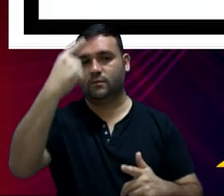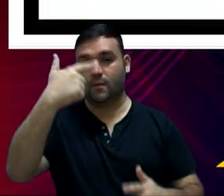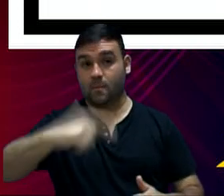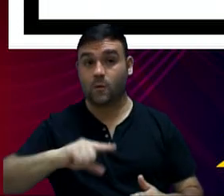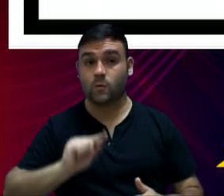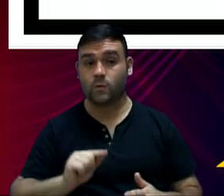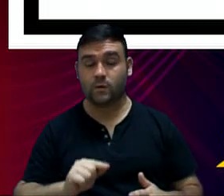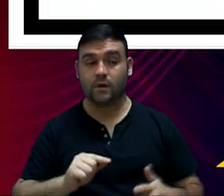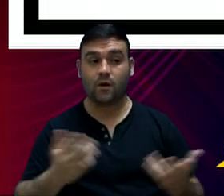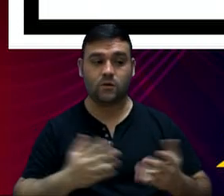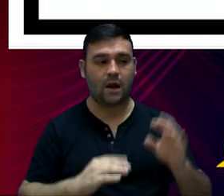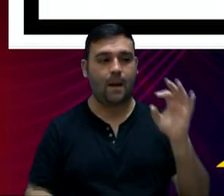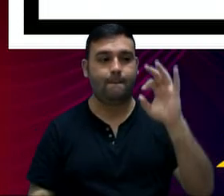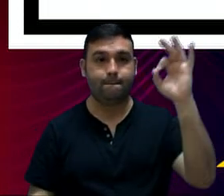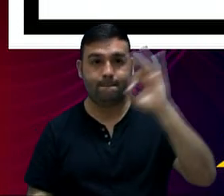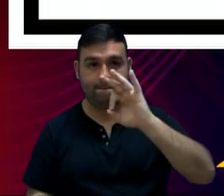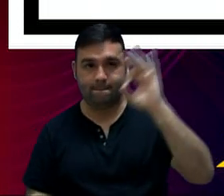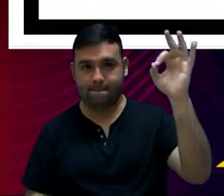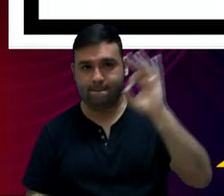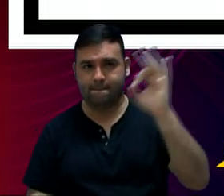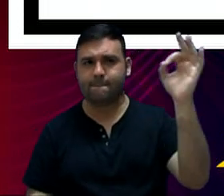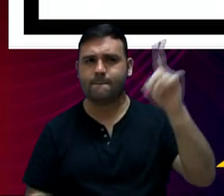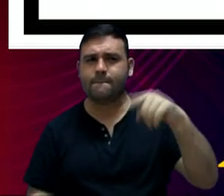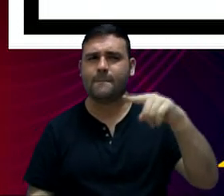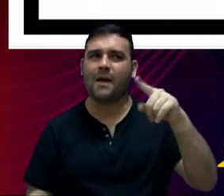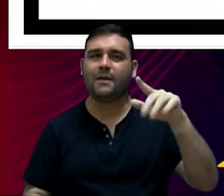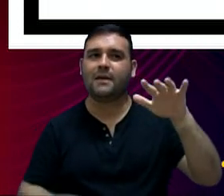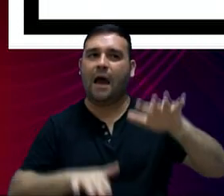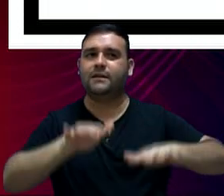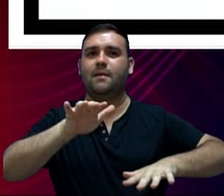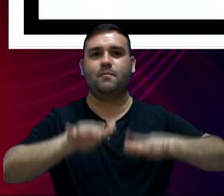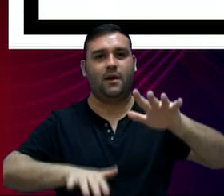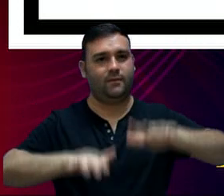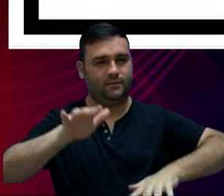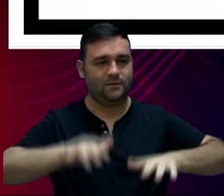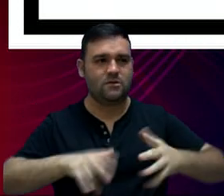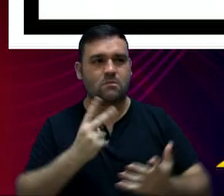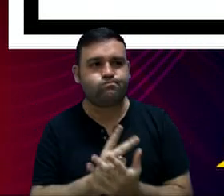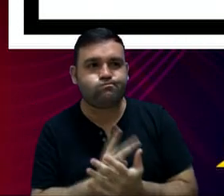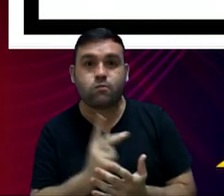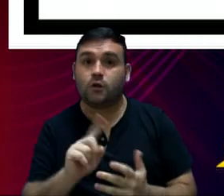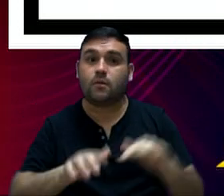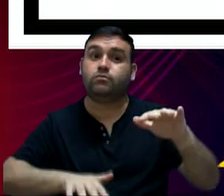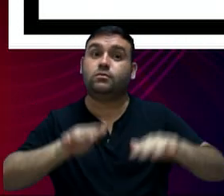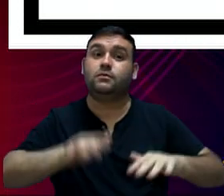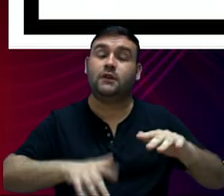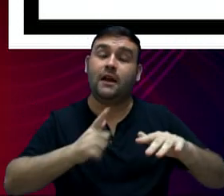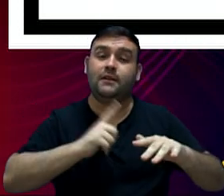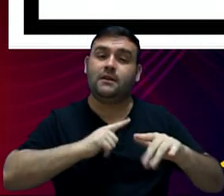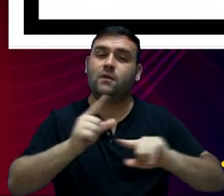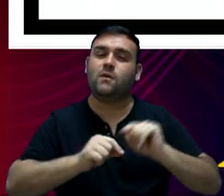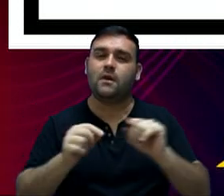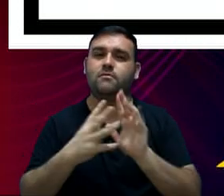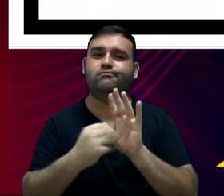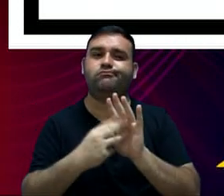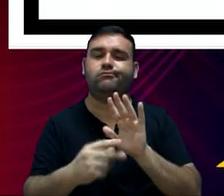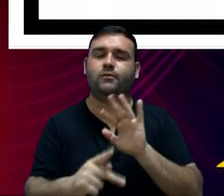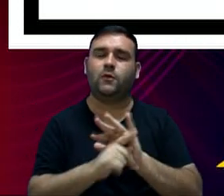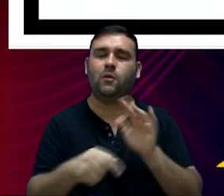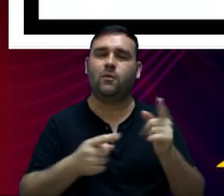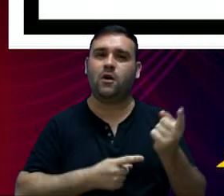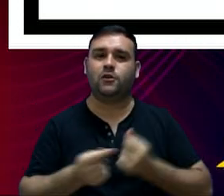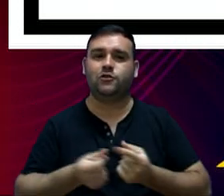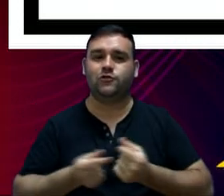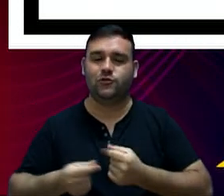que esse percentual é flutuante, porque ele é baseado na receita corrente líquida,